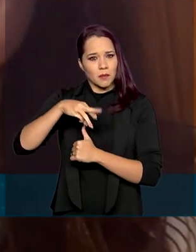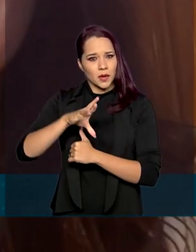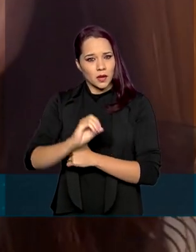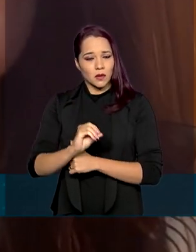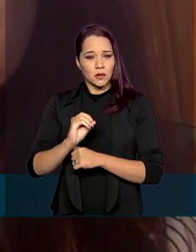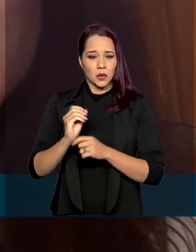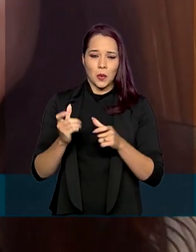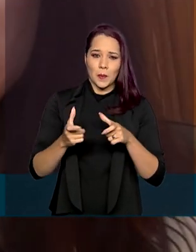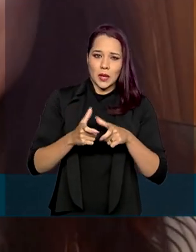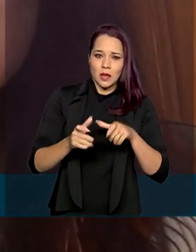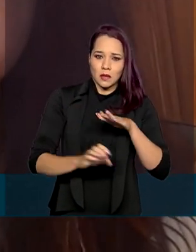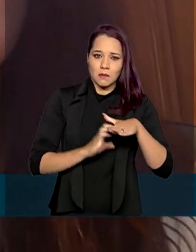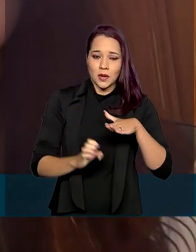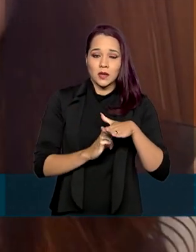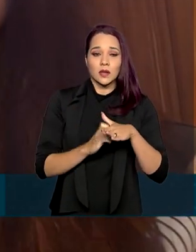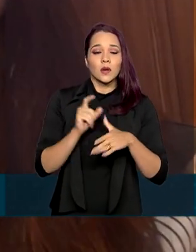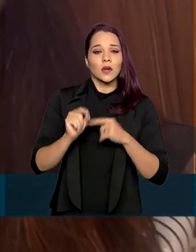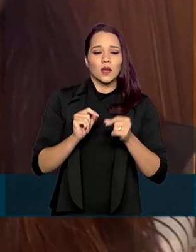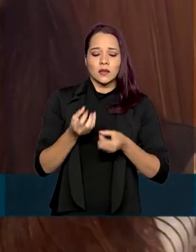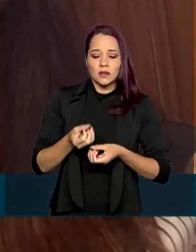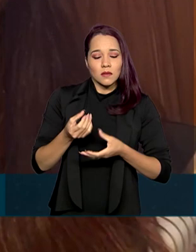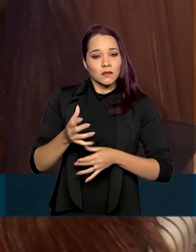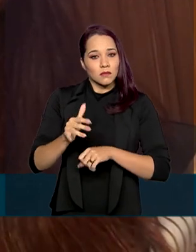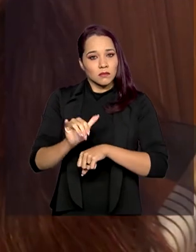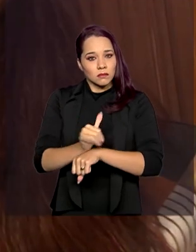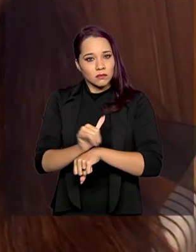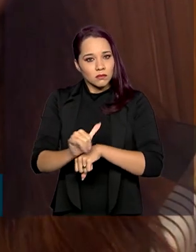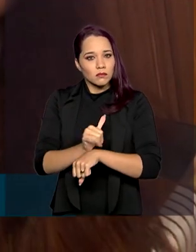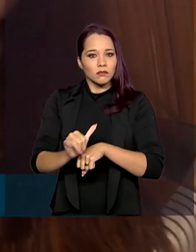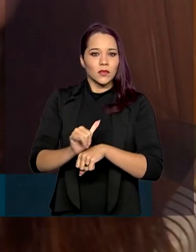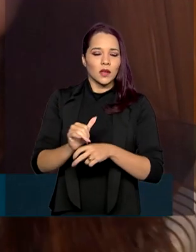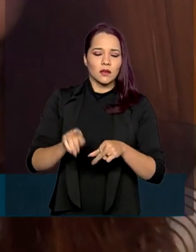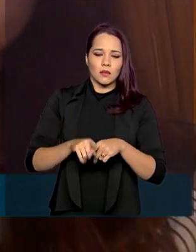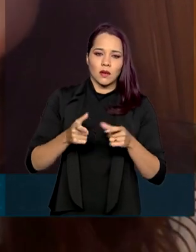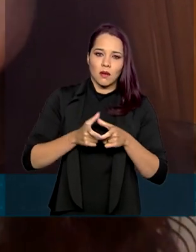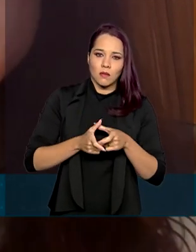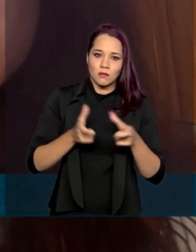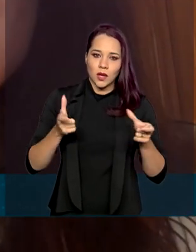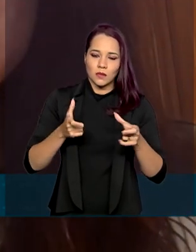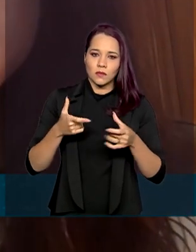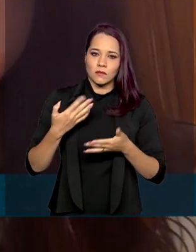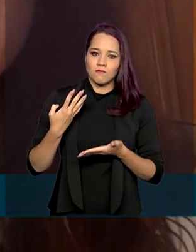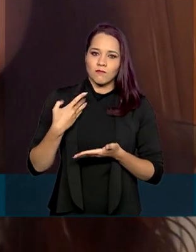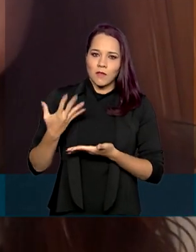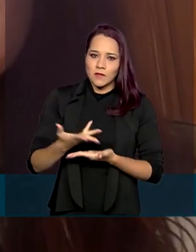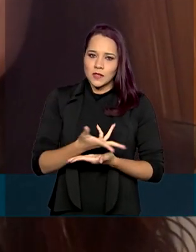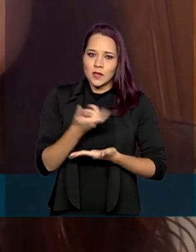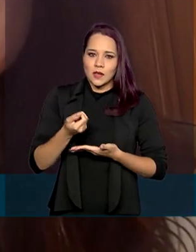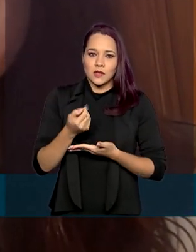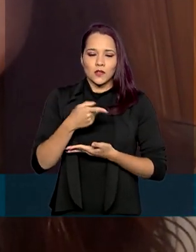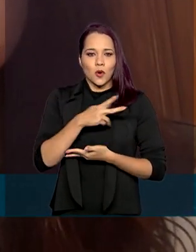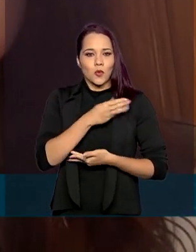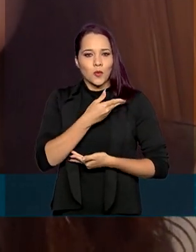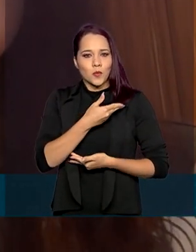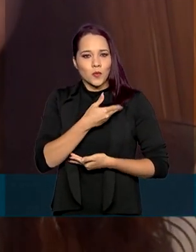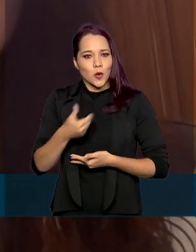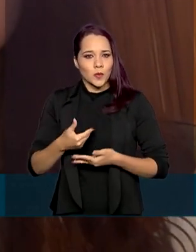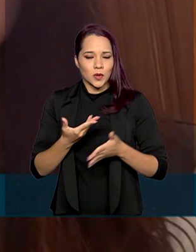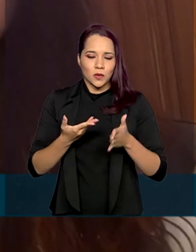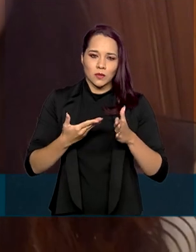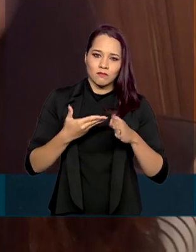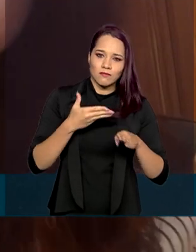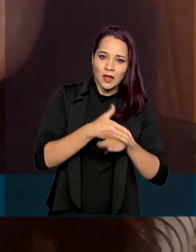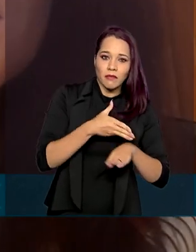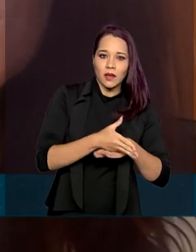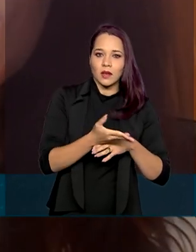garantia da oferta de bens e serviços estratégicos, o aumento da eficiência da intervenção pública, quando a intervenção pública se